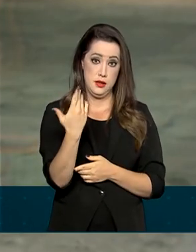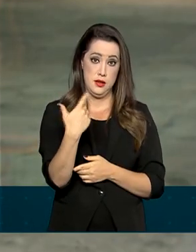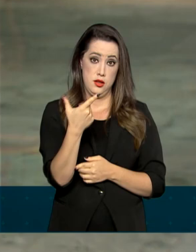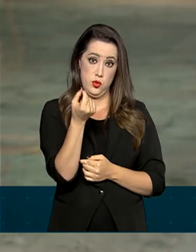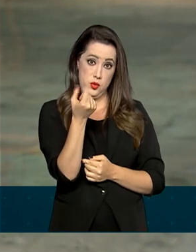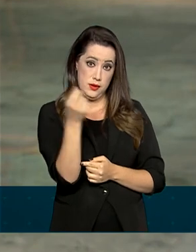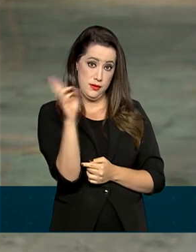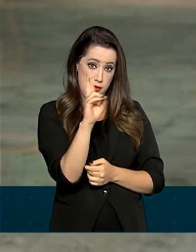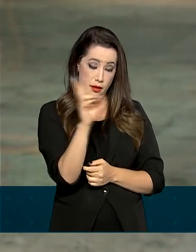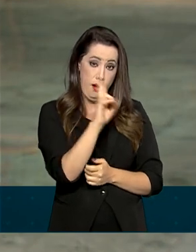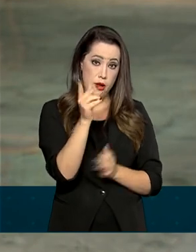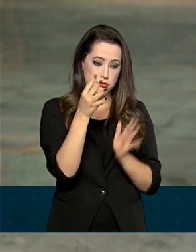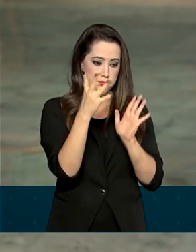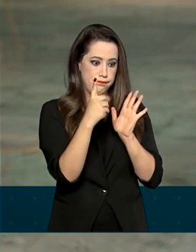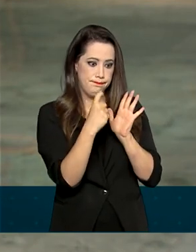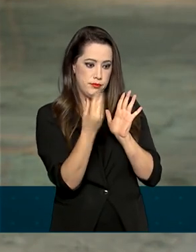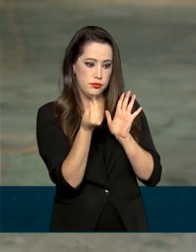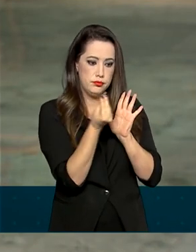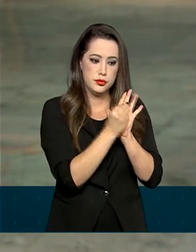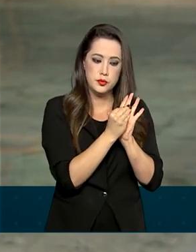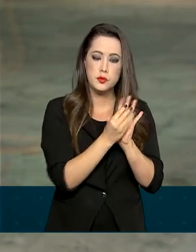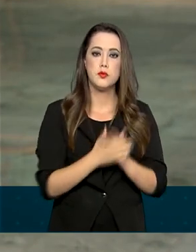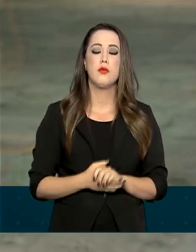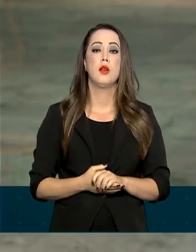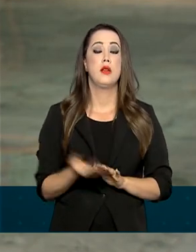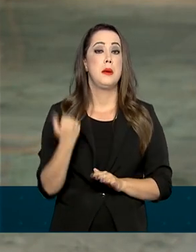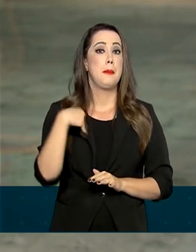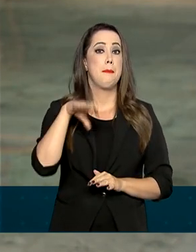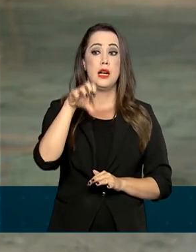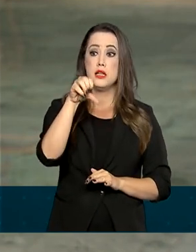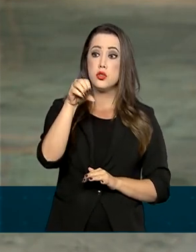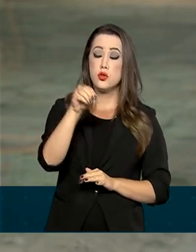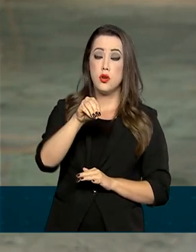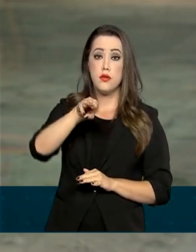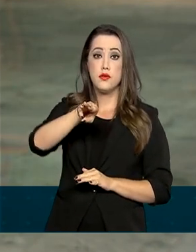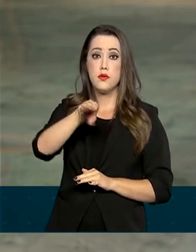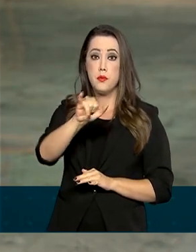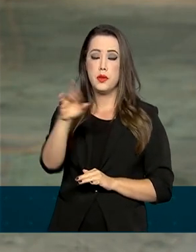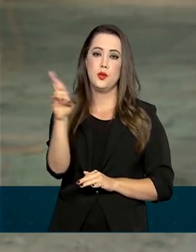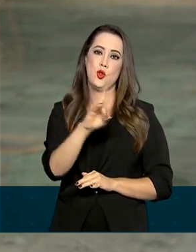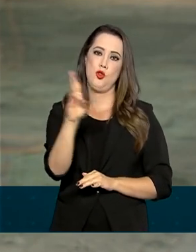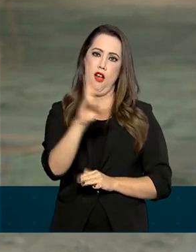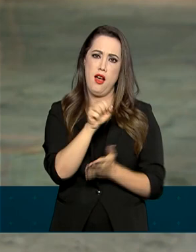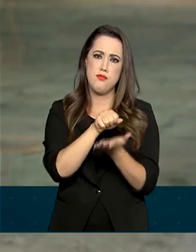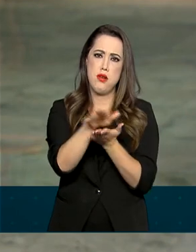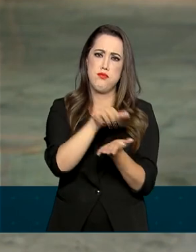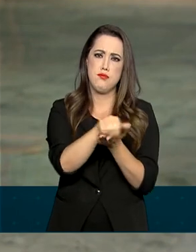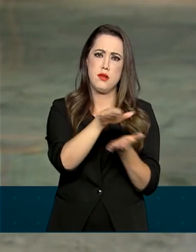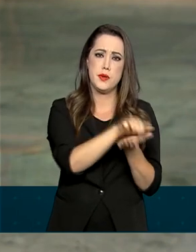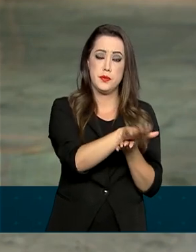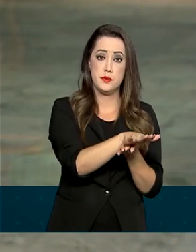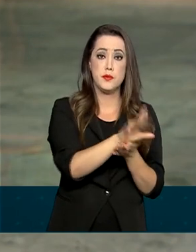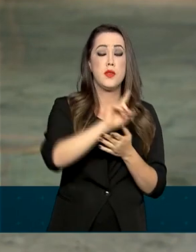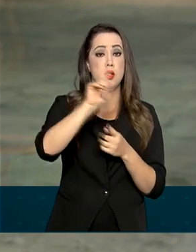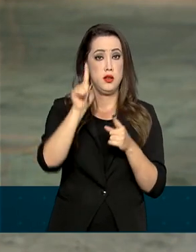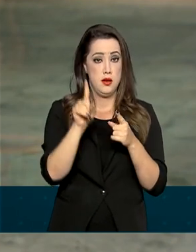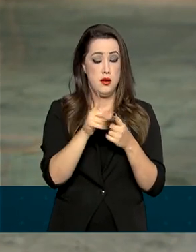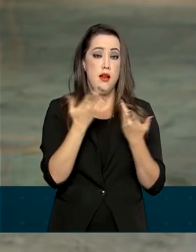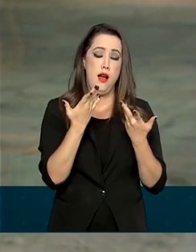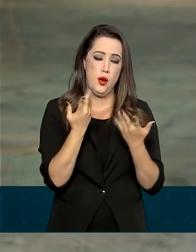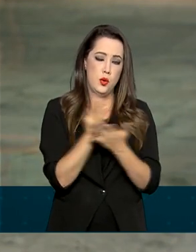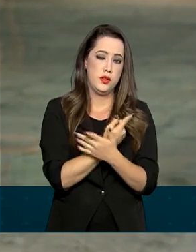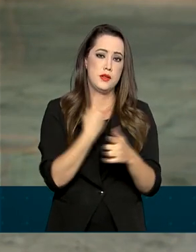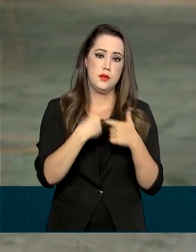produzidas pela Casa da Moeda, somando 90 bilhões de reais. E segundo o Banco Central, esse lançamento